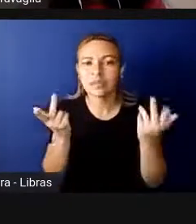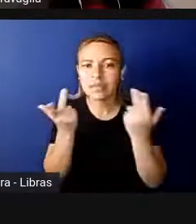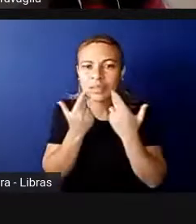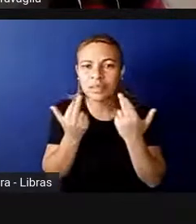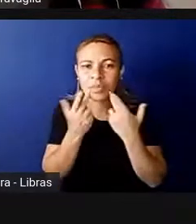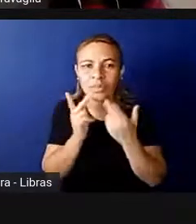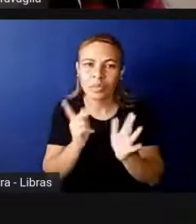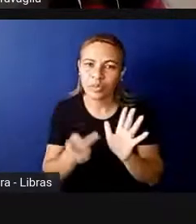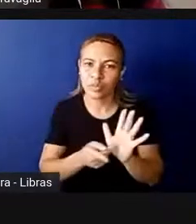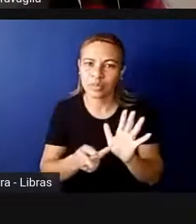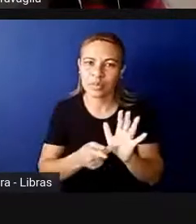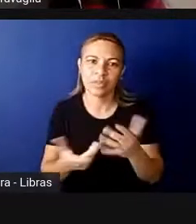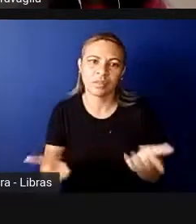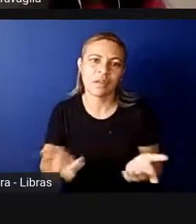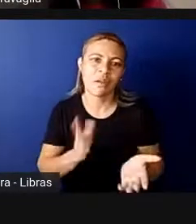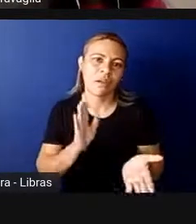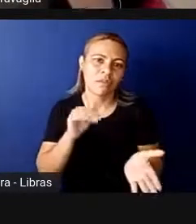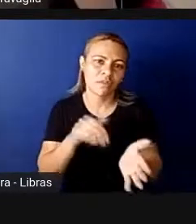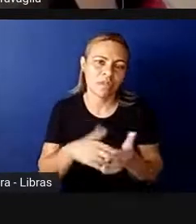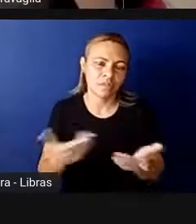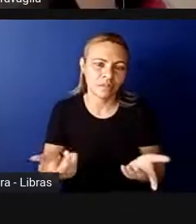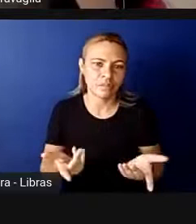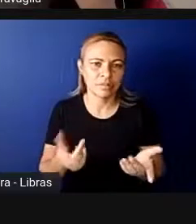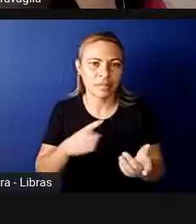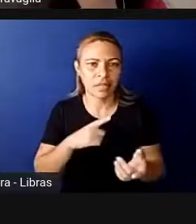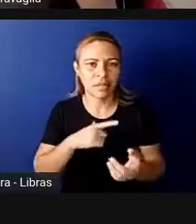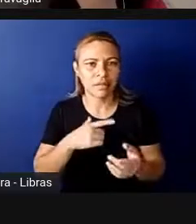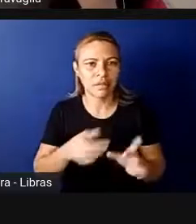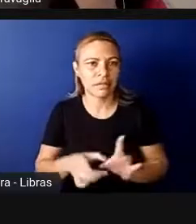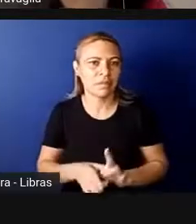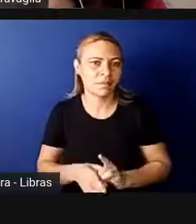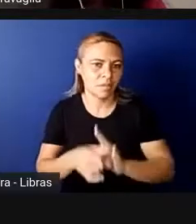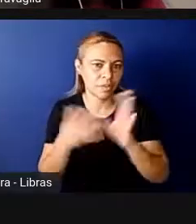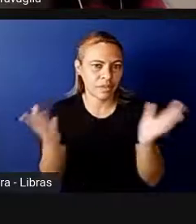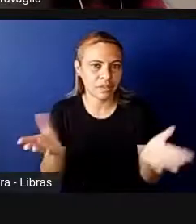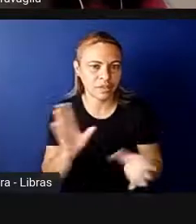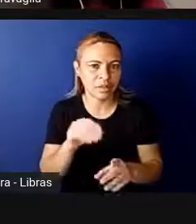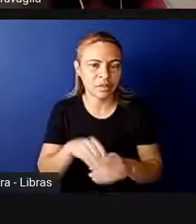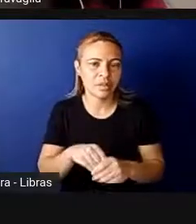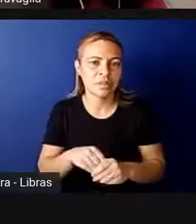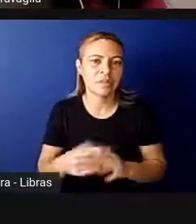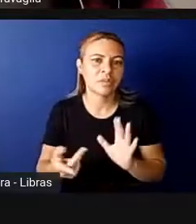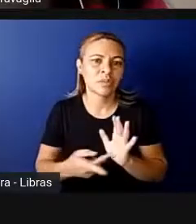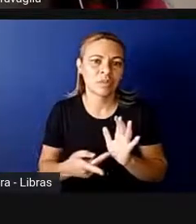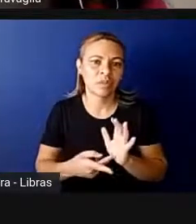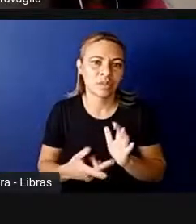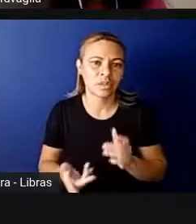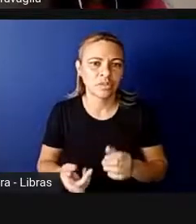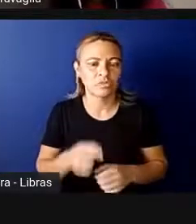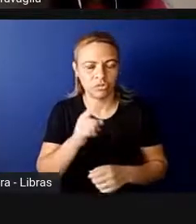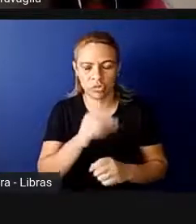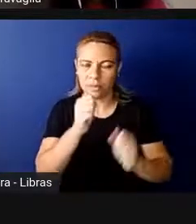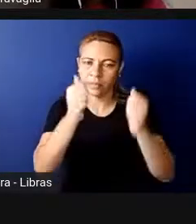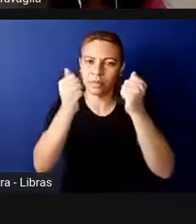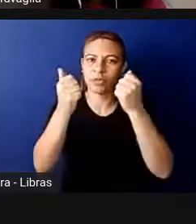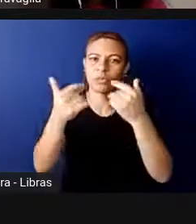políticos, que afinal fazem parte do processo democrático. certo modo, você já abordou essa questão.